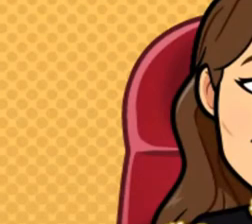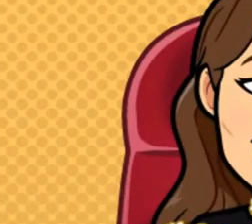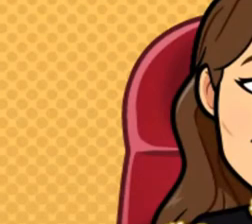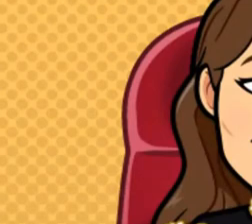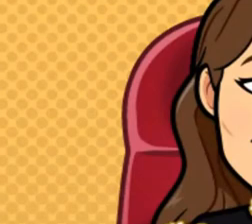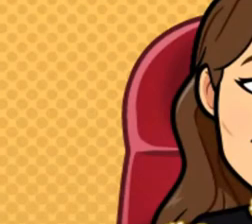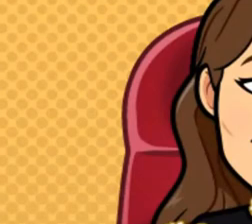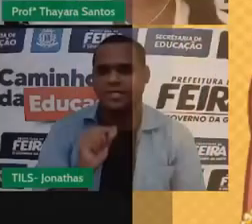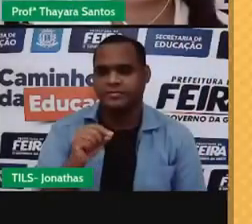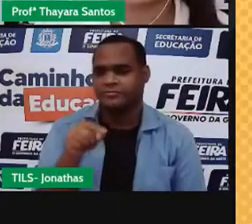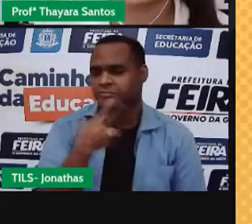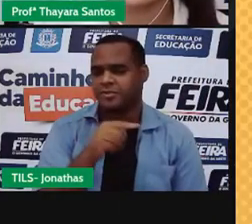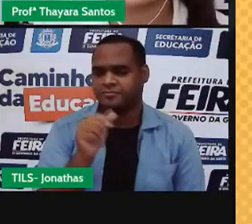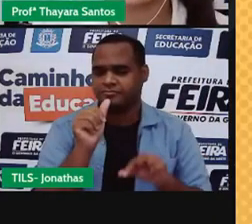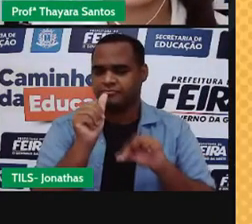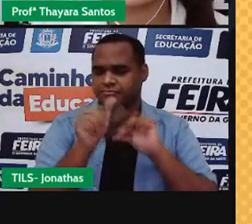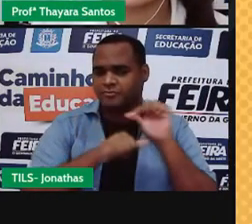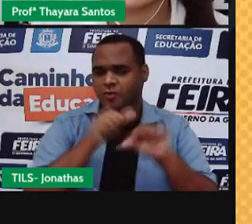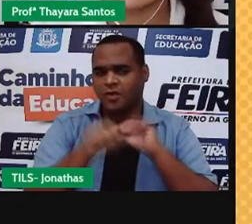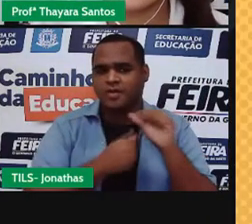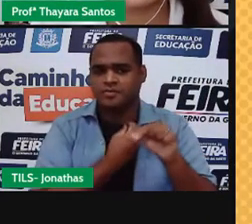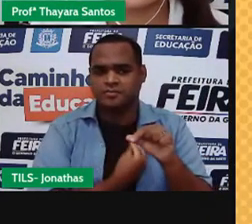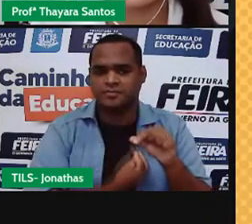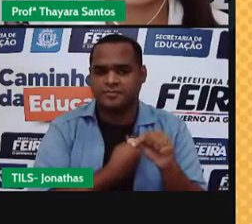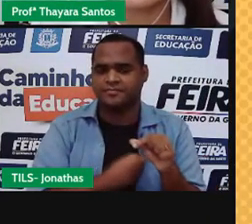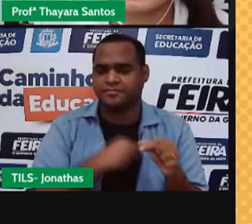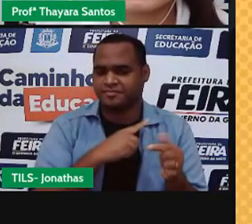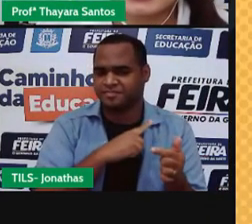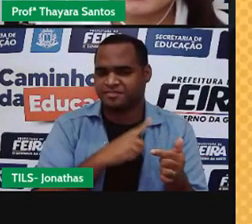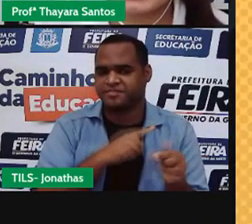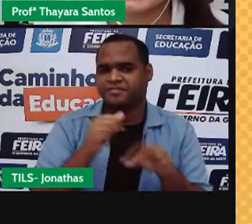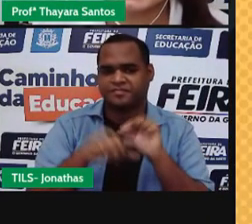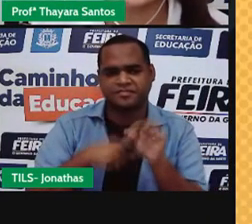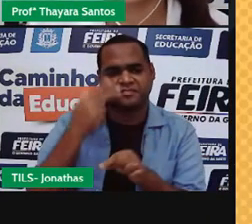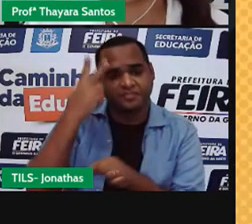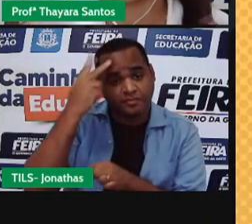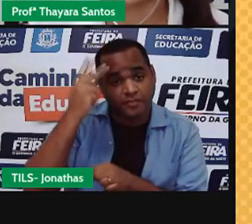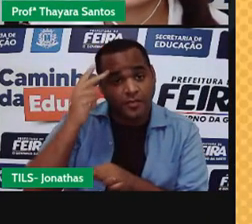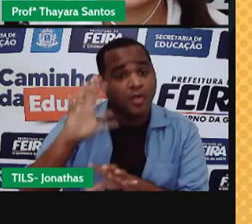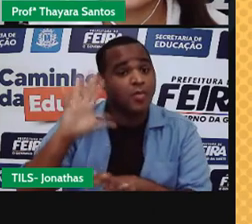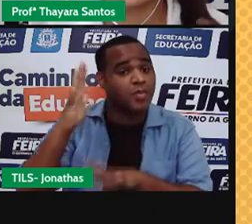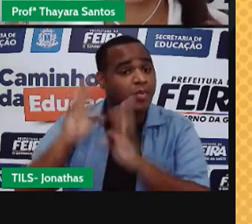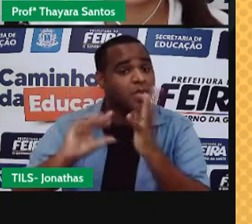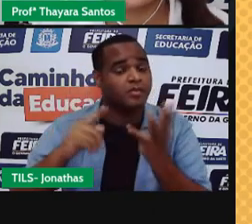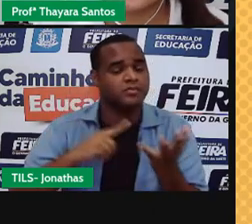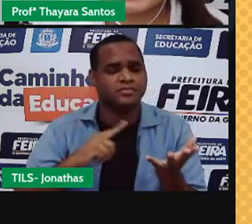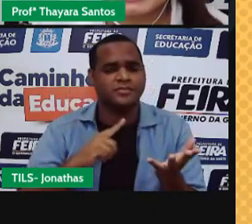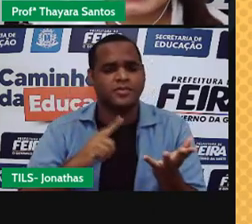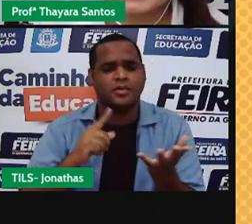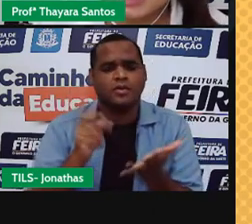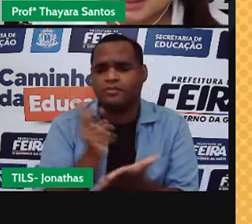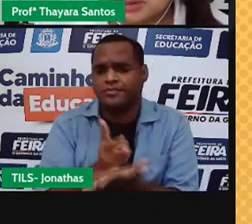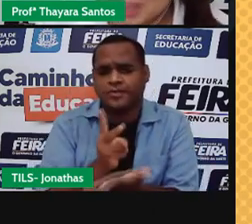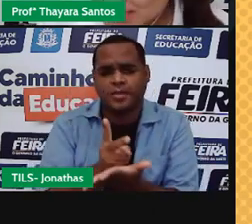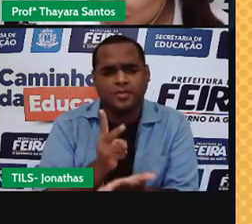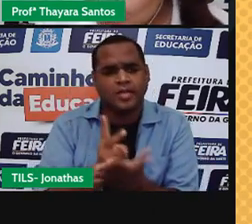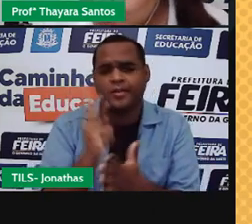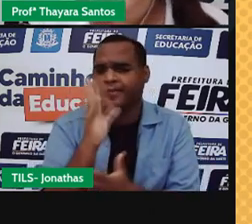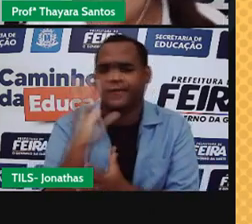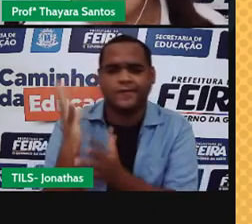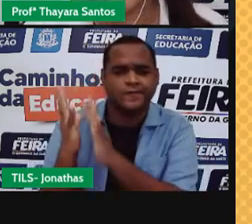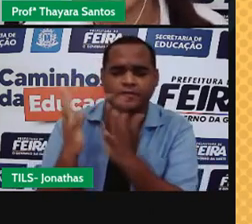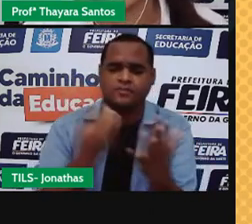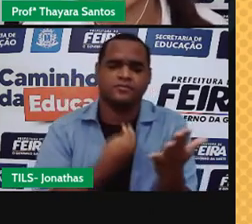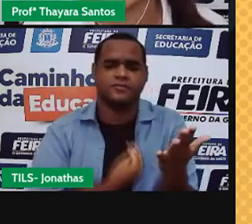Como isso, essas mudanças de estado físico são mais comuns do que a gente imagina, estão acontecendo aí o tempo inteiro na natureza.